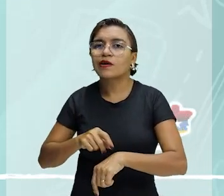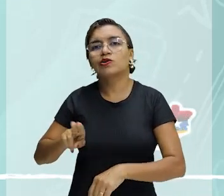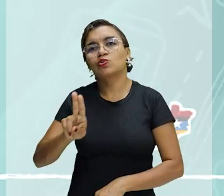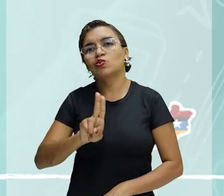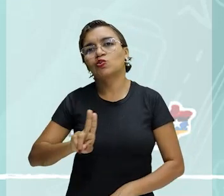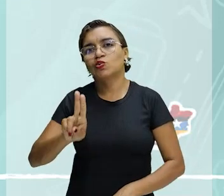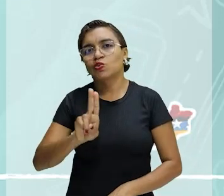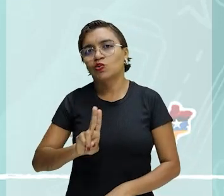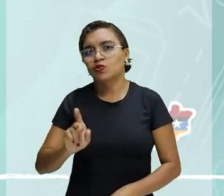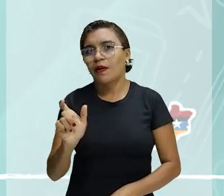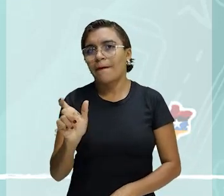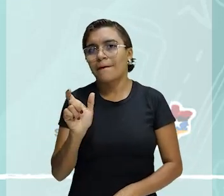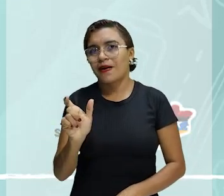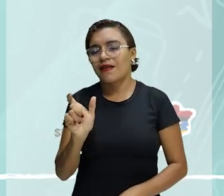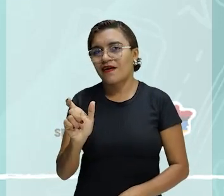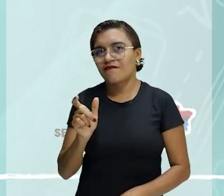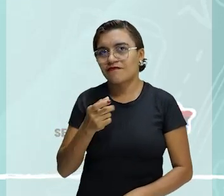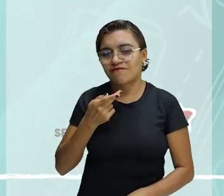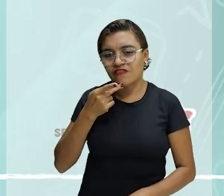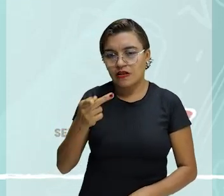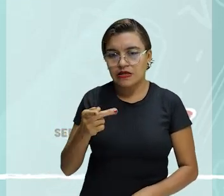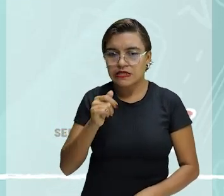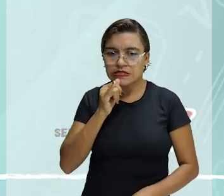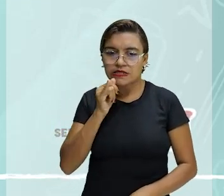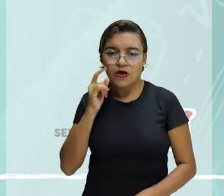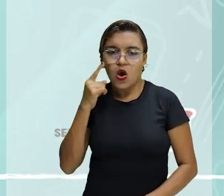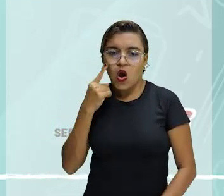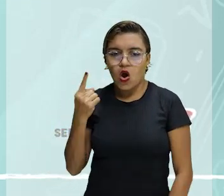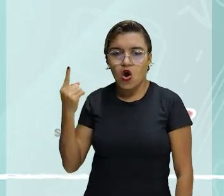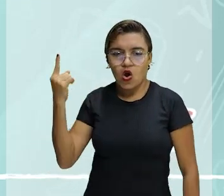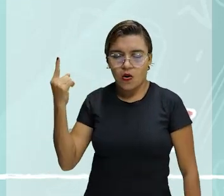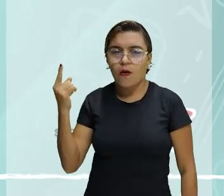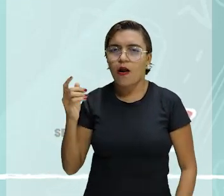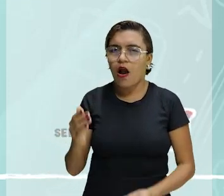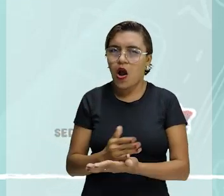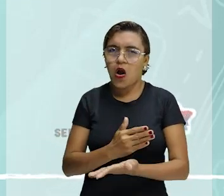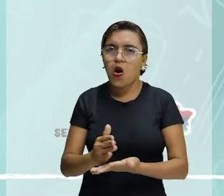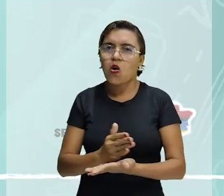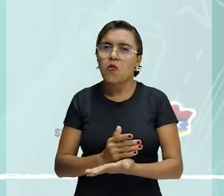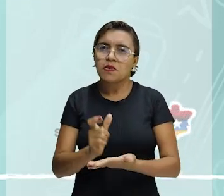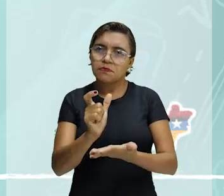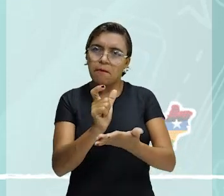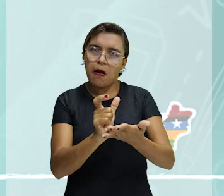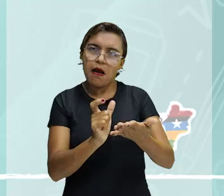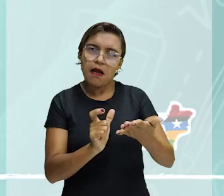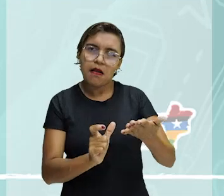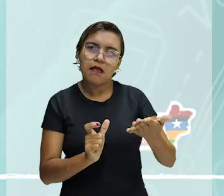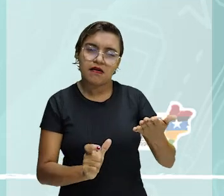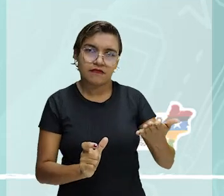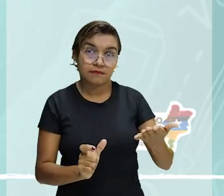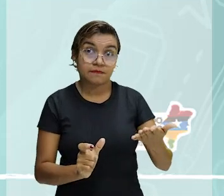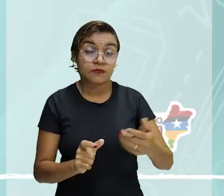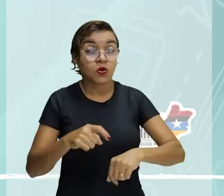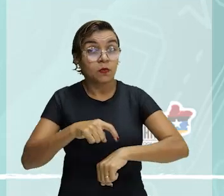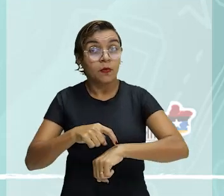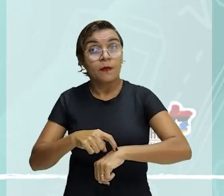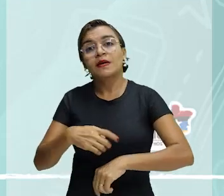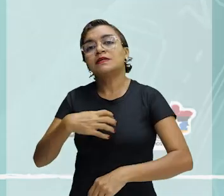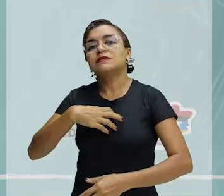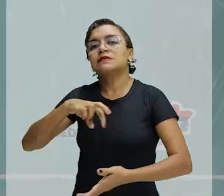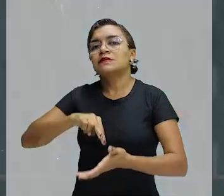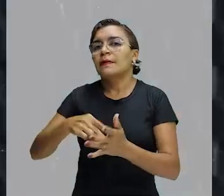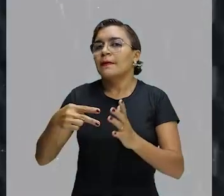Bicicreta, ao invés de bicicleta. Decascar, ao invés de descascar. Quando ocorre em nível semântico, ou seja, na